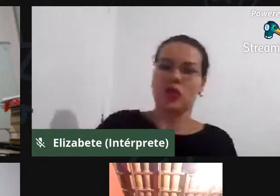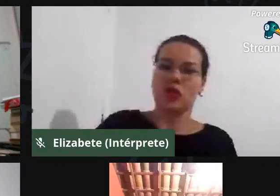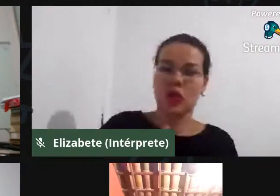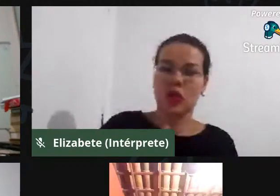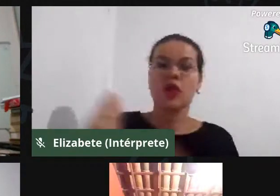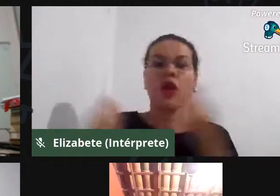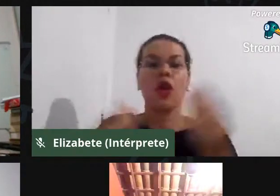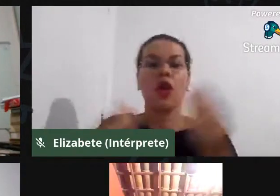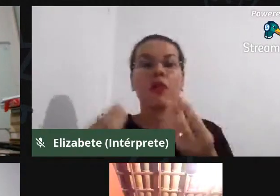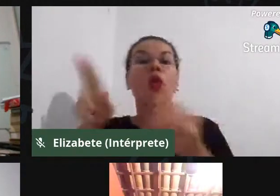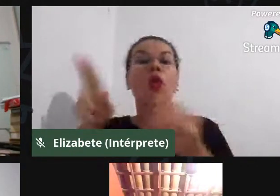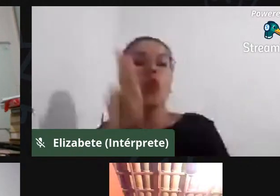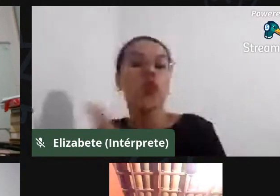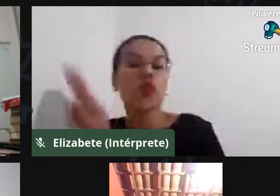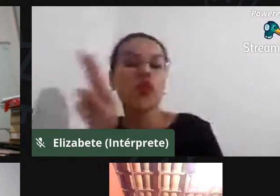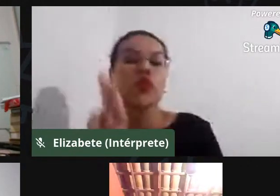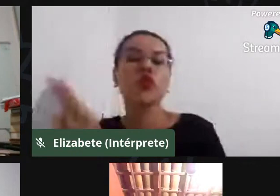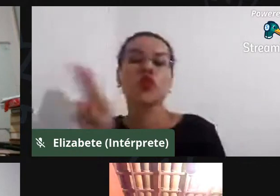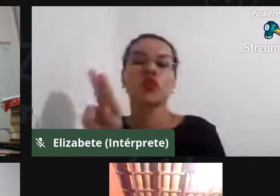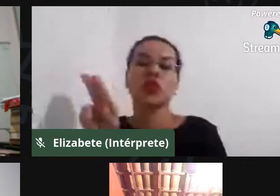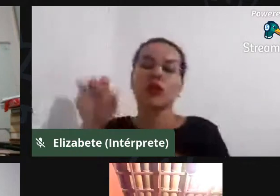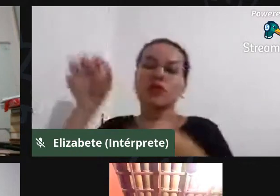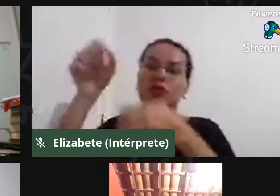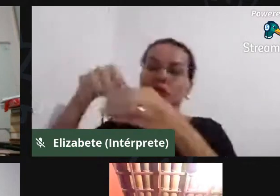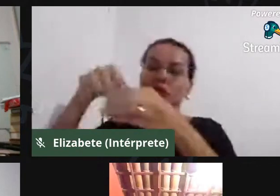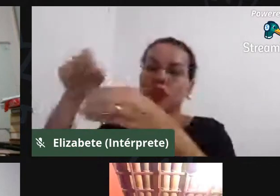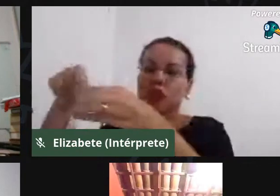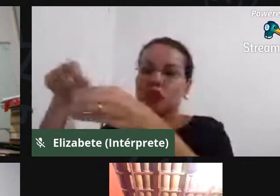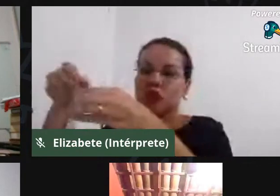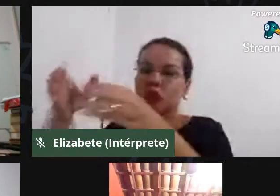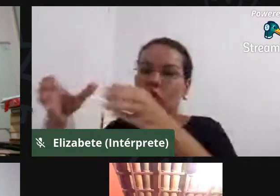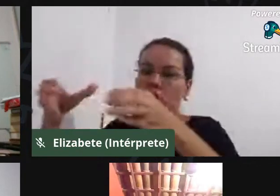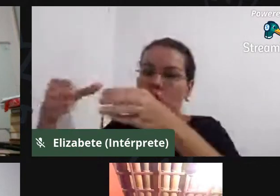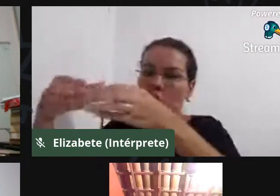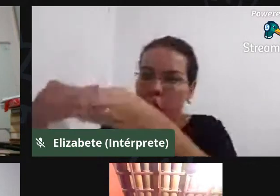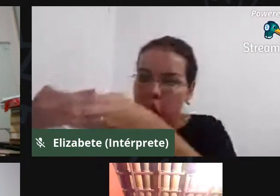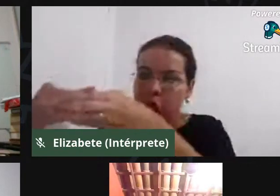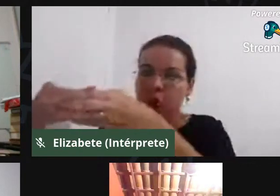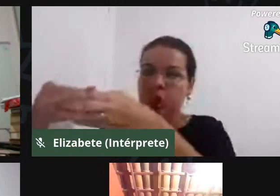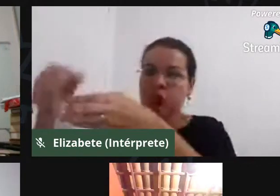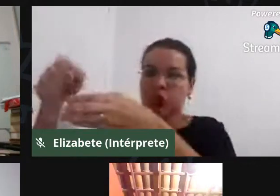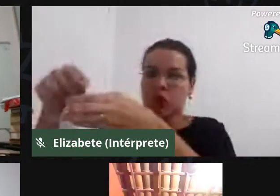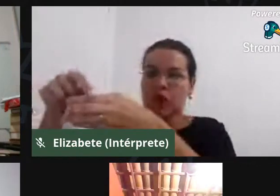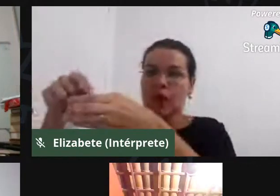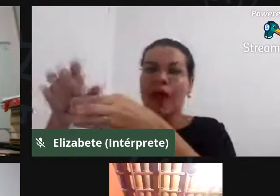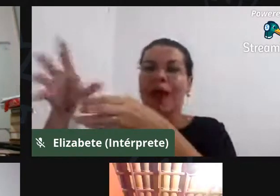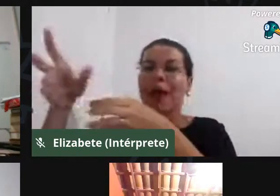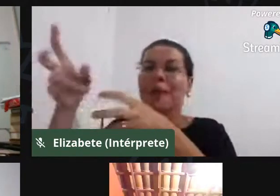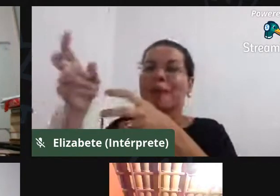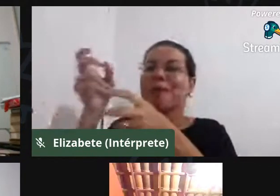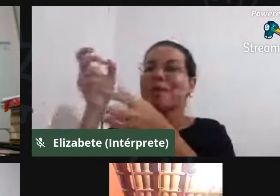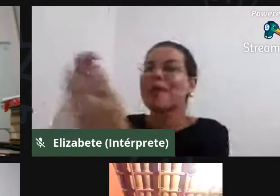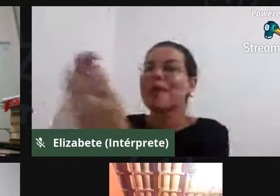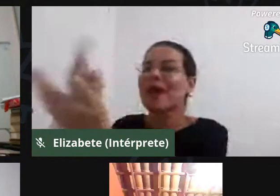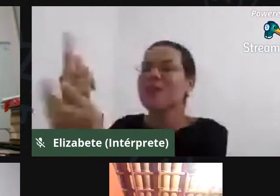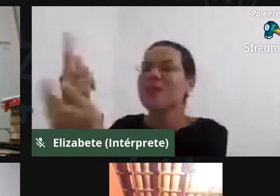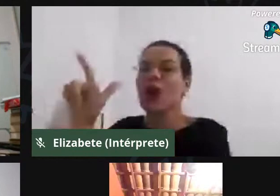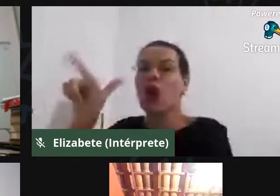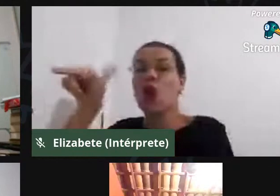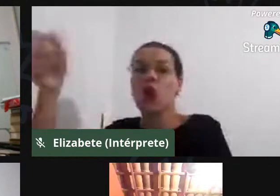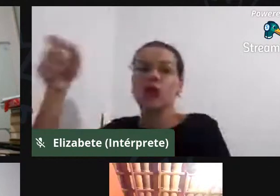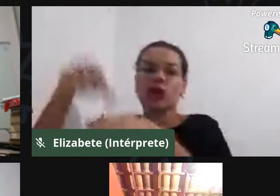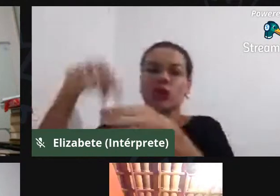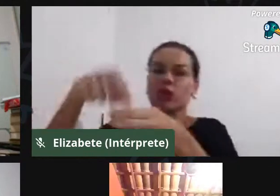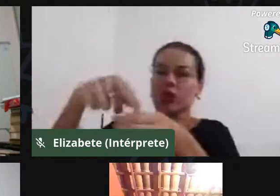formar banco de sementes crioulas, ao invés de comprar transgênicos, que muitas das vezes vai nos deixar na dependência,